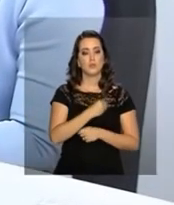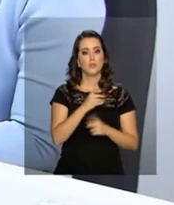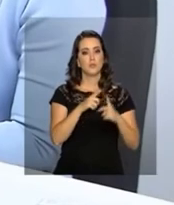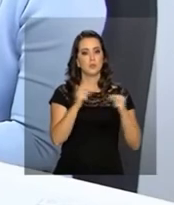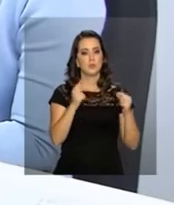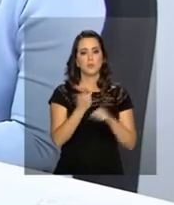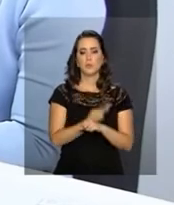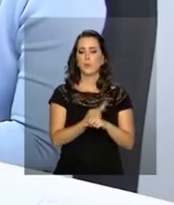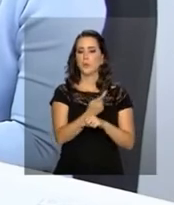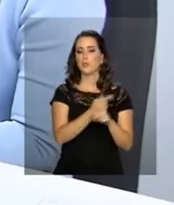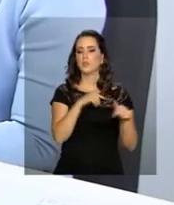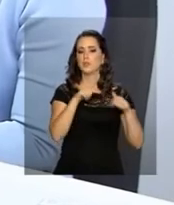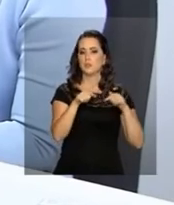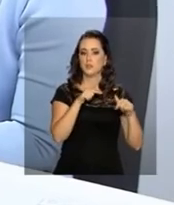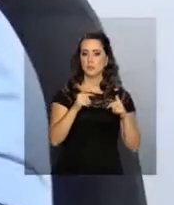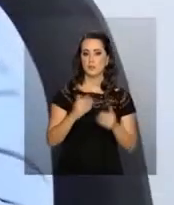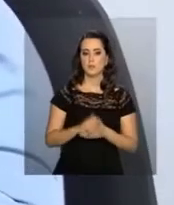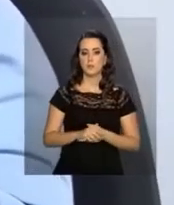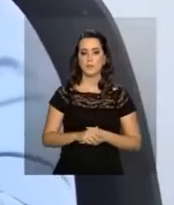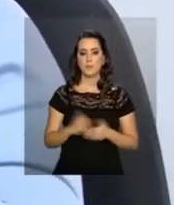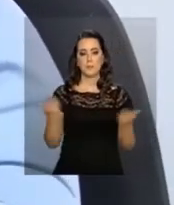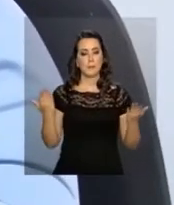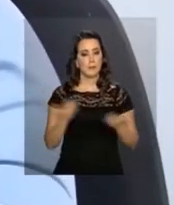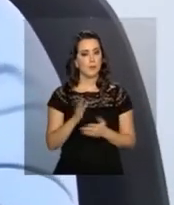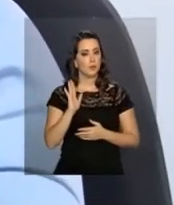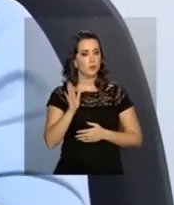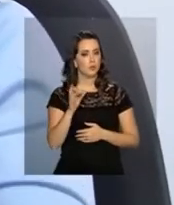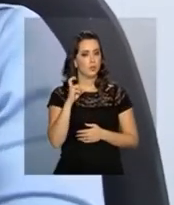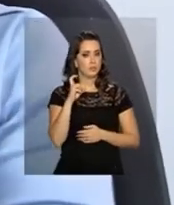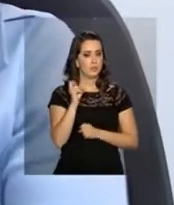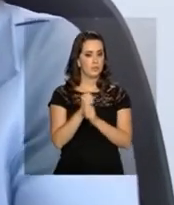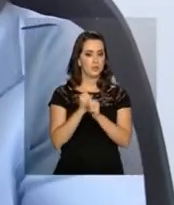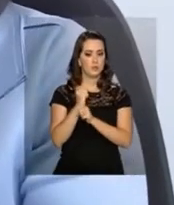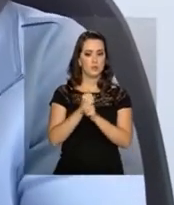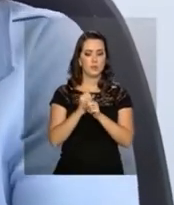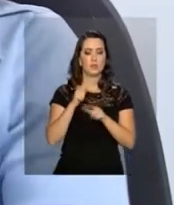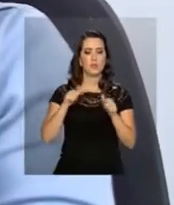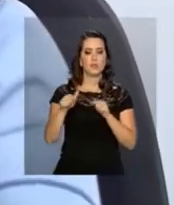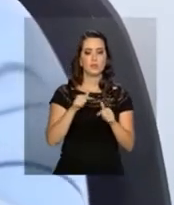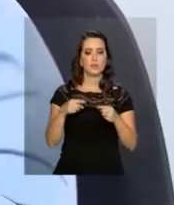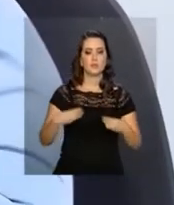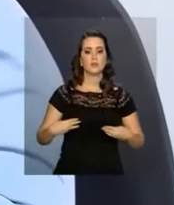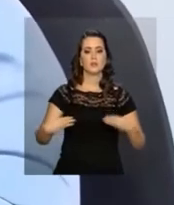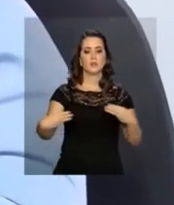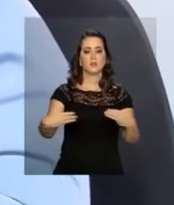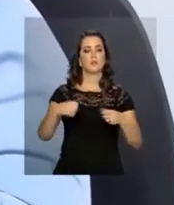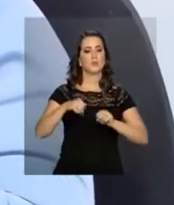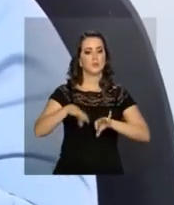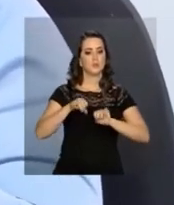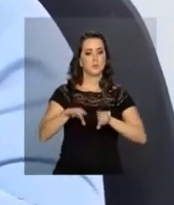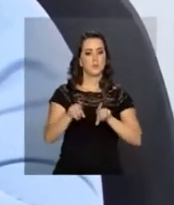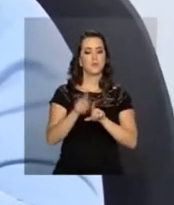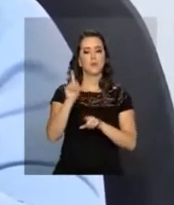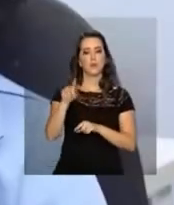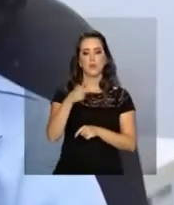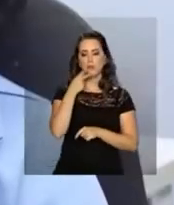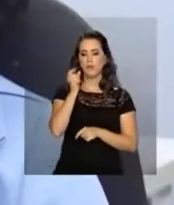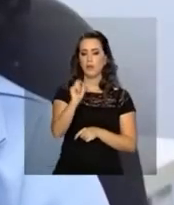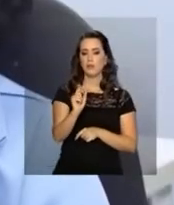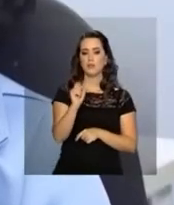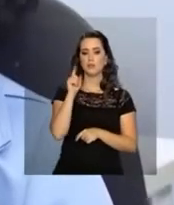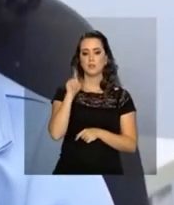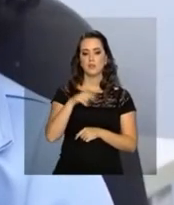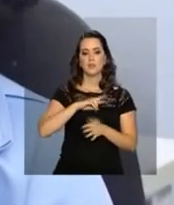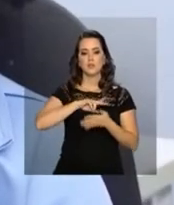a procura de uma oportunidade de emprego. Hoje, já faz cinco anos que ela trabalha no Ministério da Educação. Lilice conta